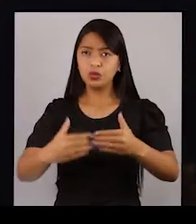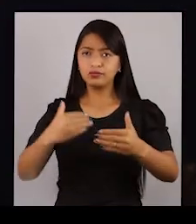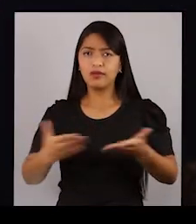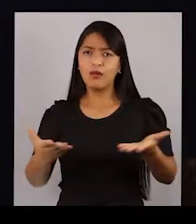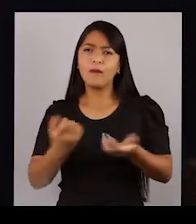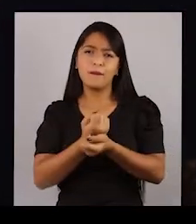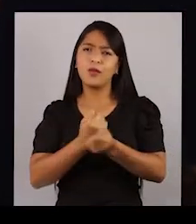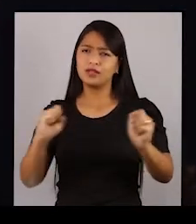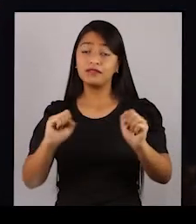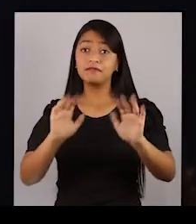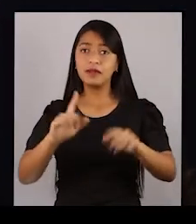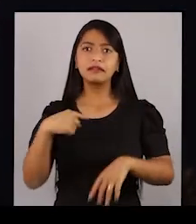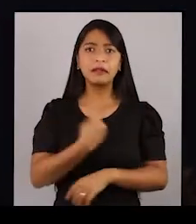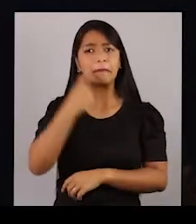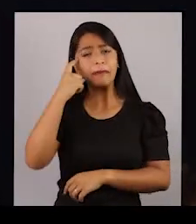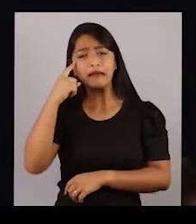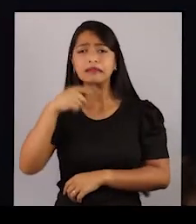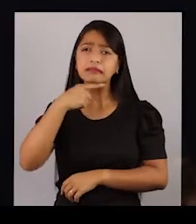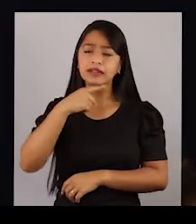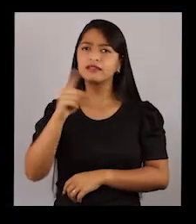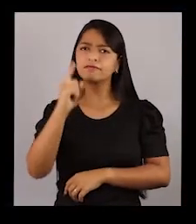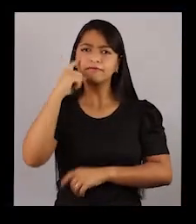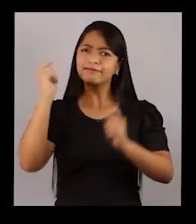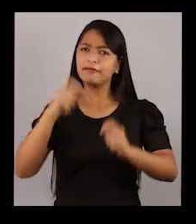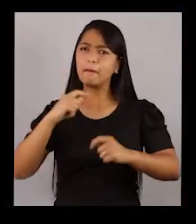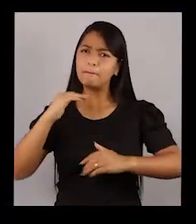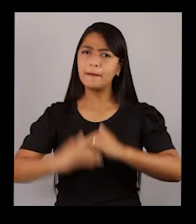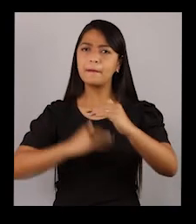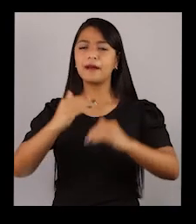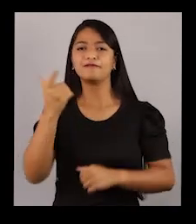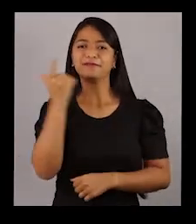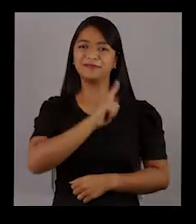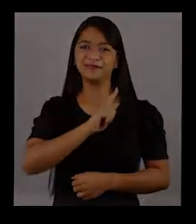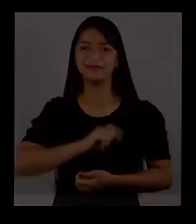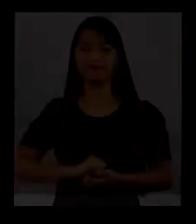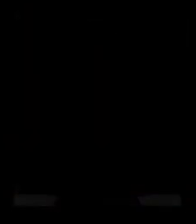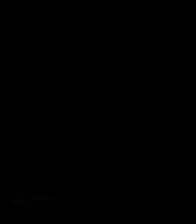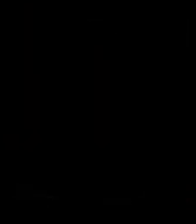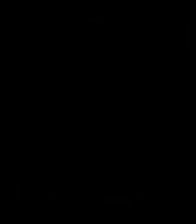Mas a gente não chegou até aqui sonhando pequeno. Tchau. Tchau.